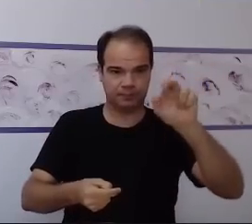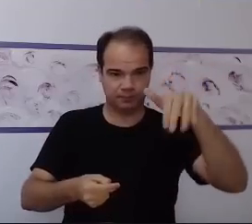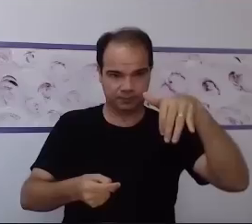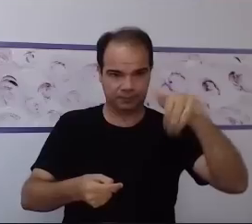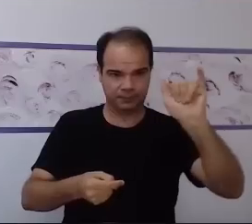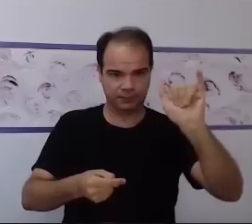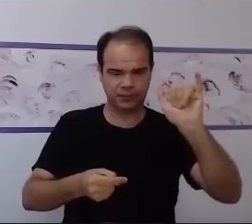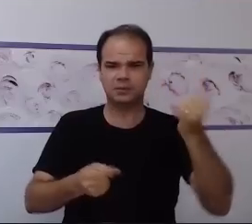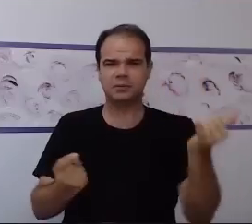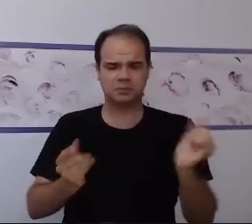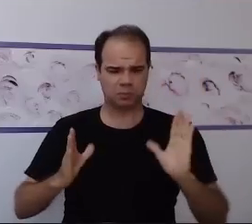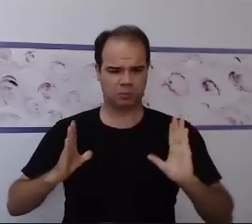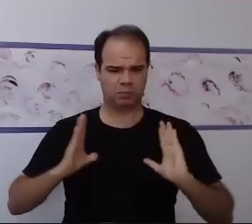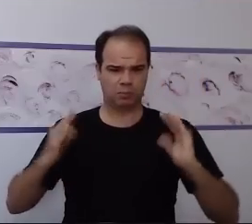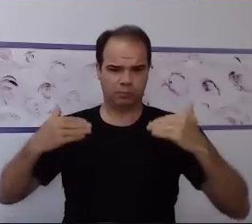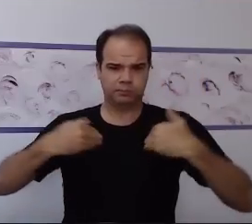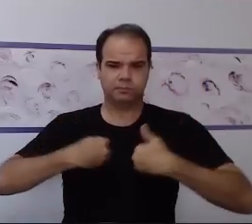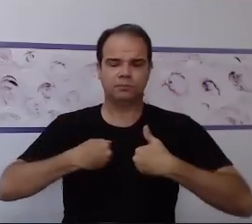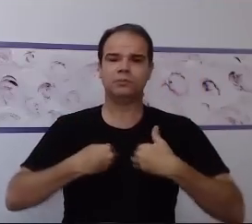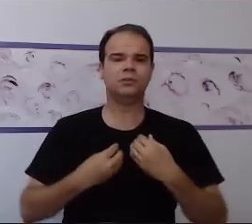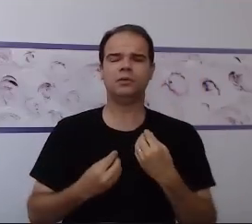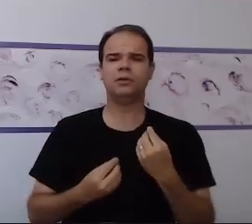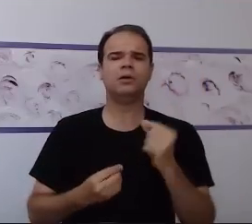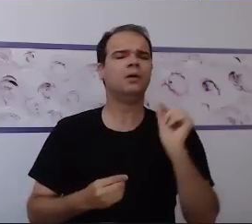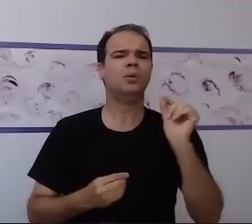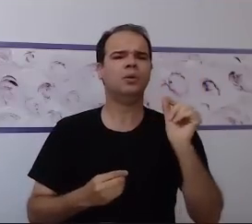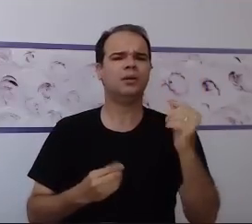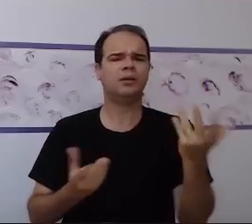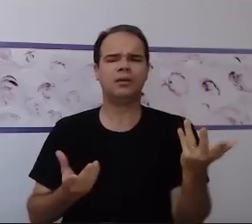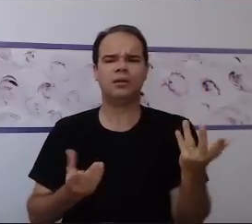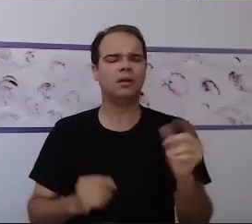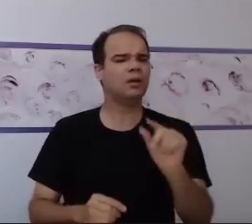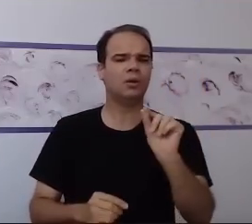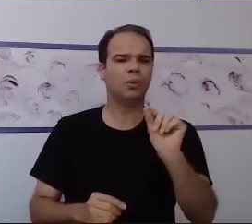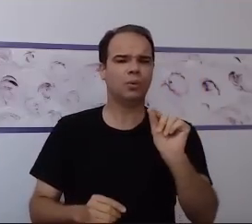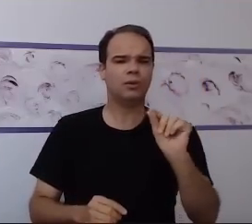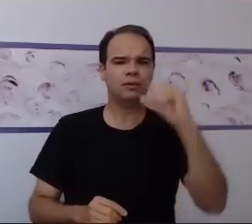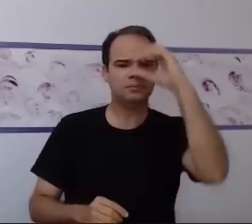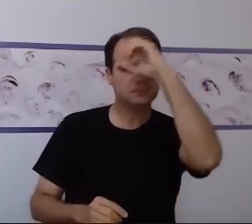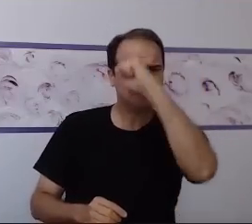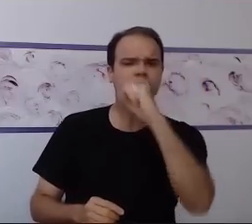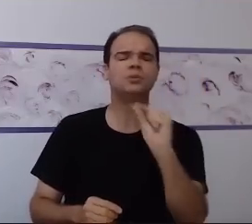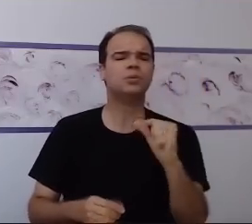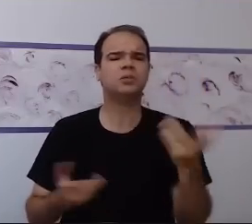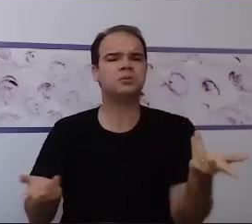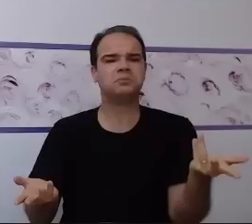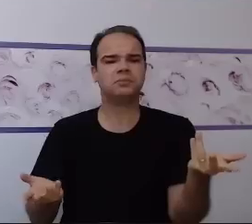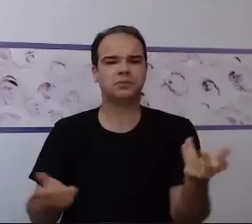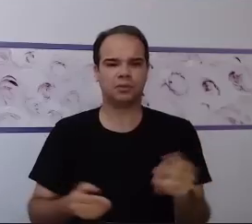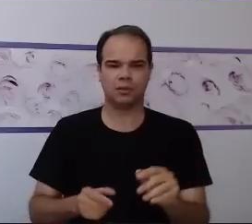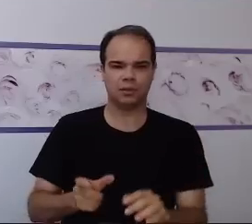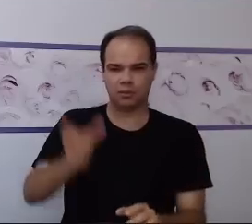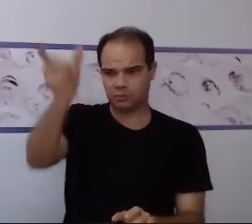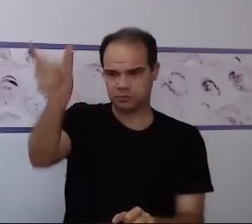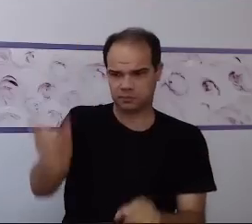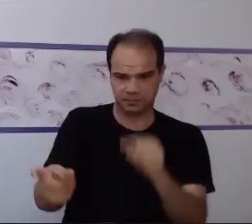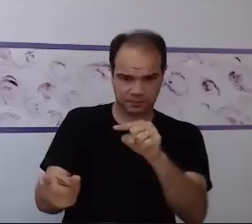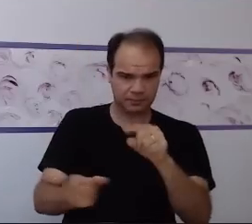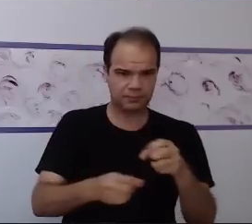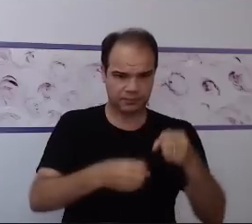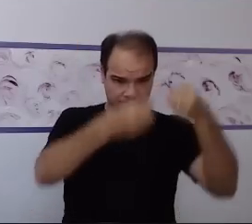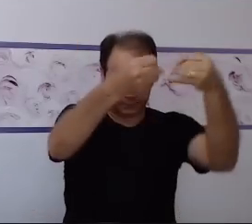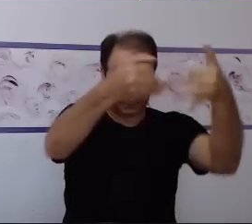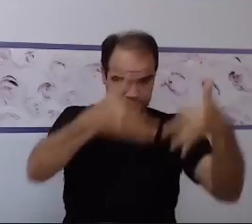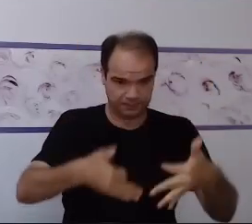como que nós podemos encadear, como que nós podemos desenvolver, o que seria esse transtorno? Fala um pouco para nós sobre o transtorno do espectro autista. Bom,